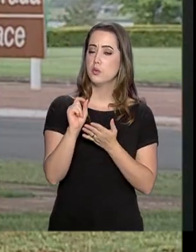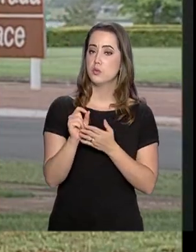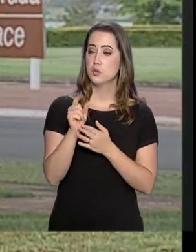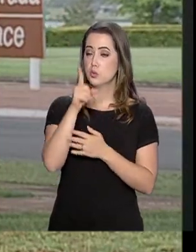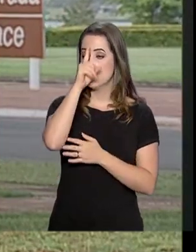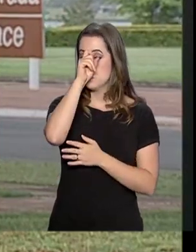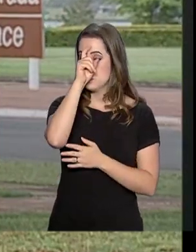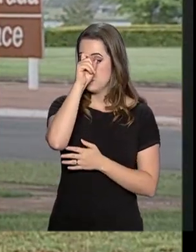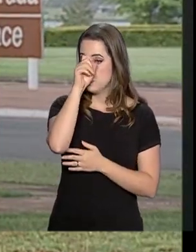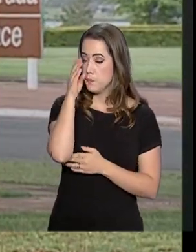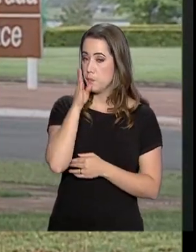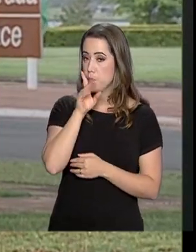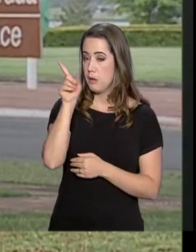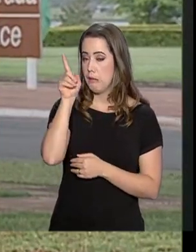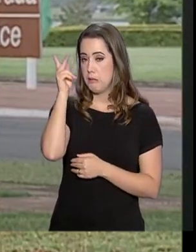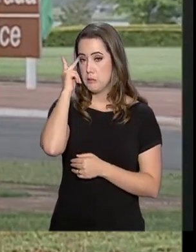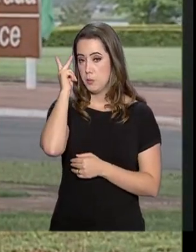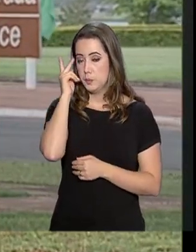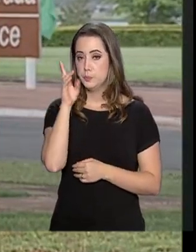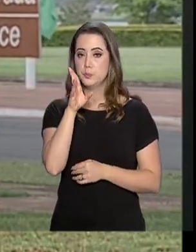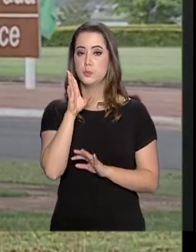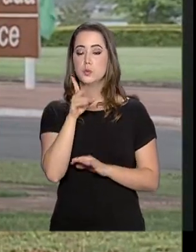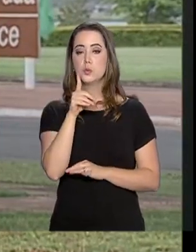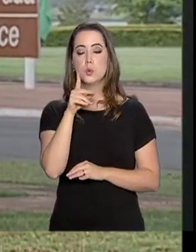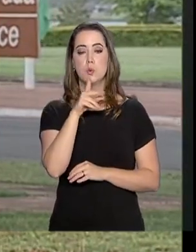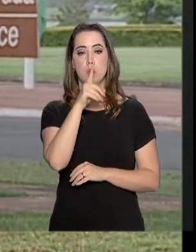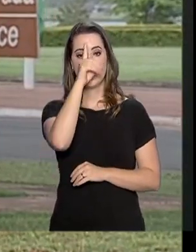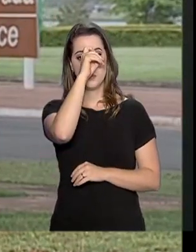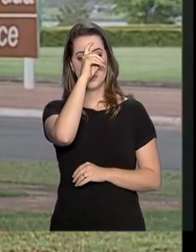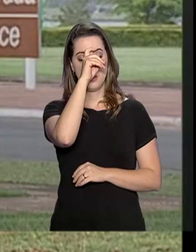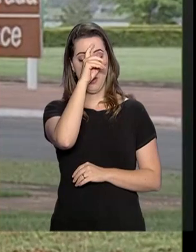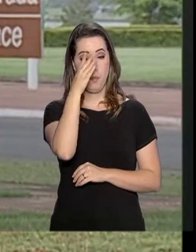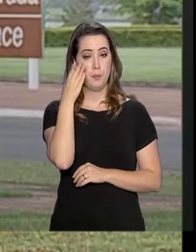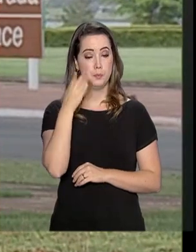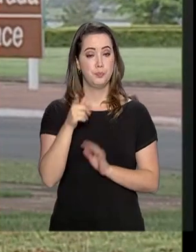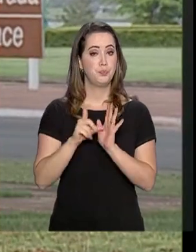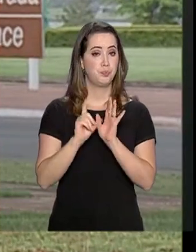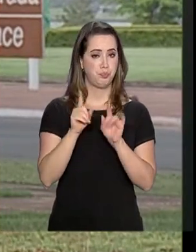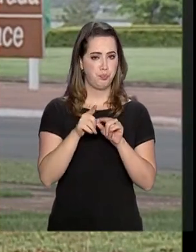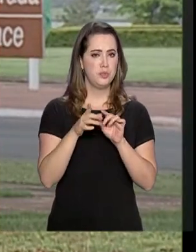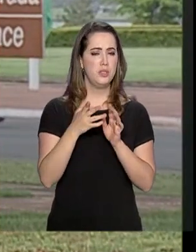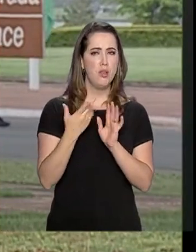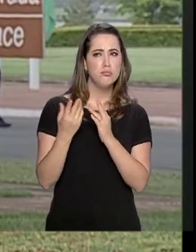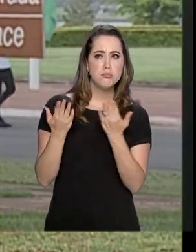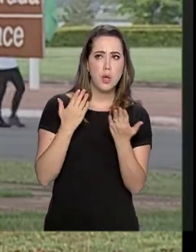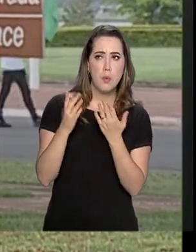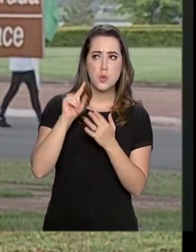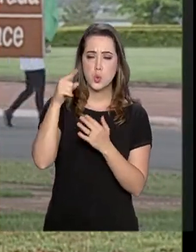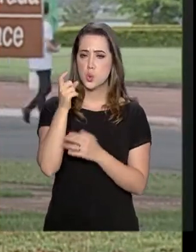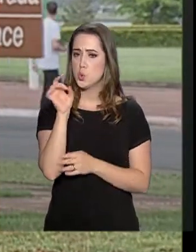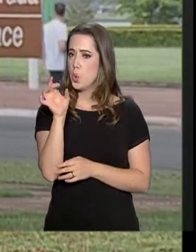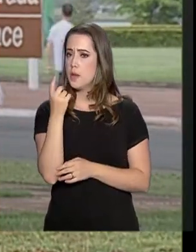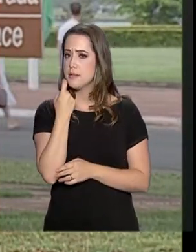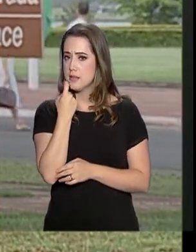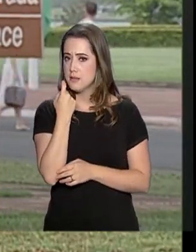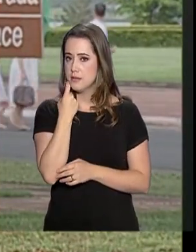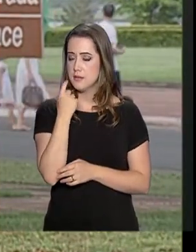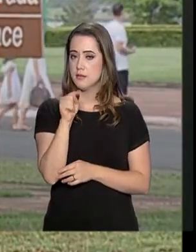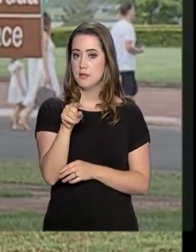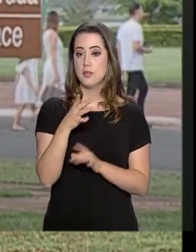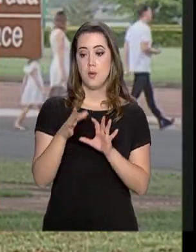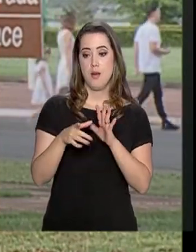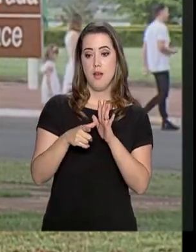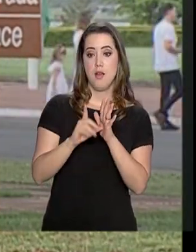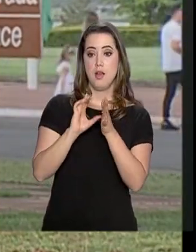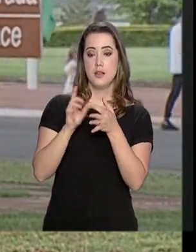internação lá em São Paulo, no Hospital Albert Einstein. A previsão era de que ele saísse apenas na sexta-feira, portanto, essa